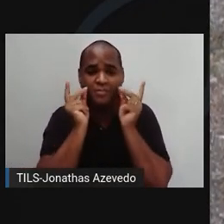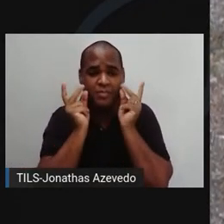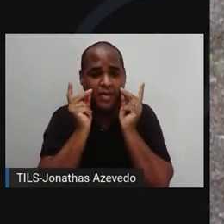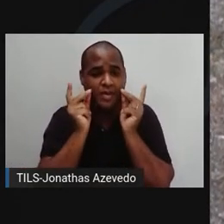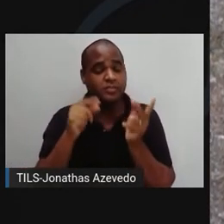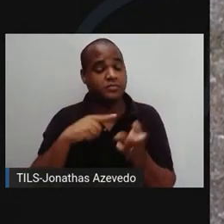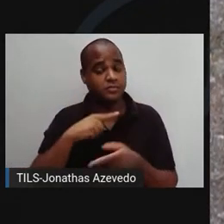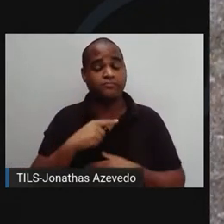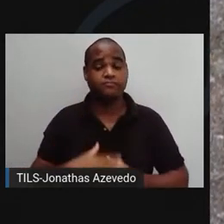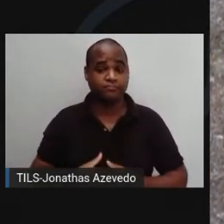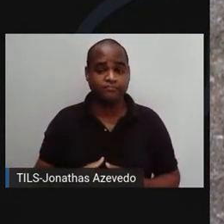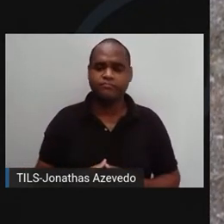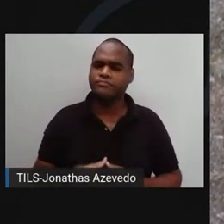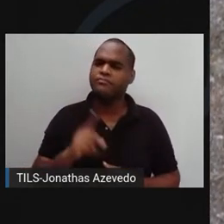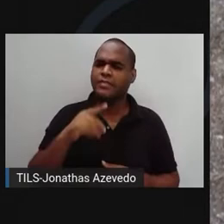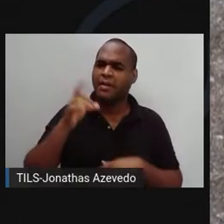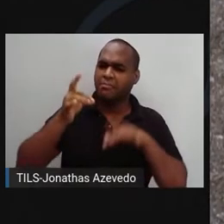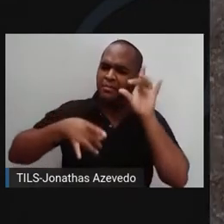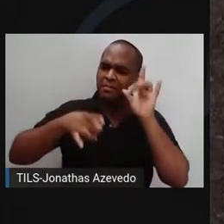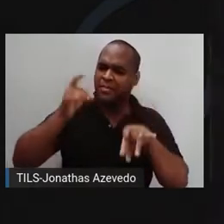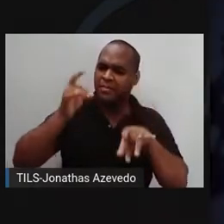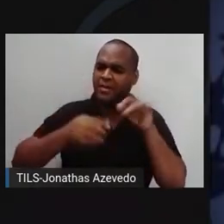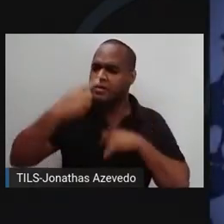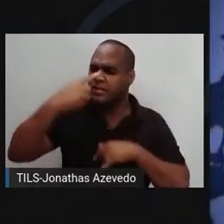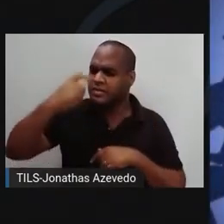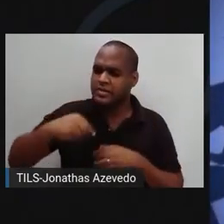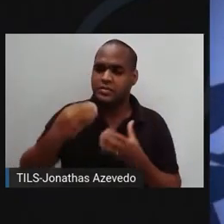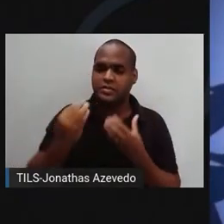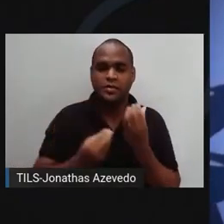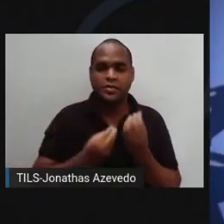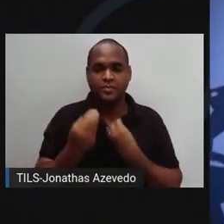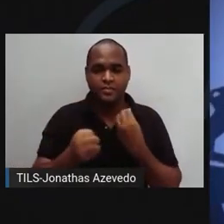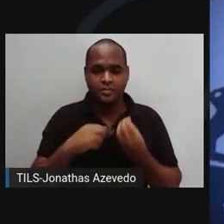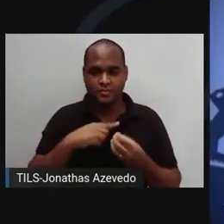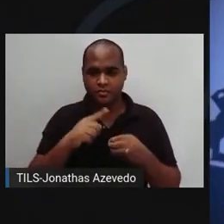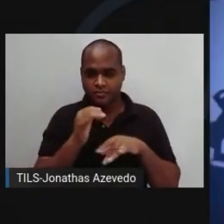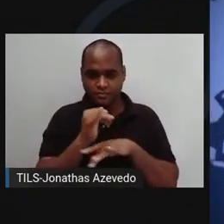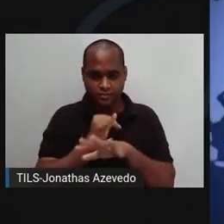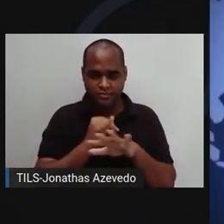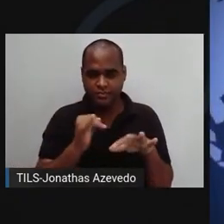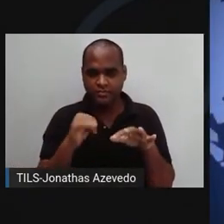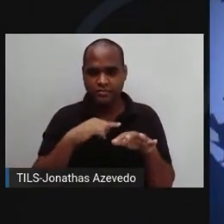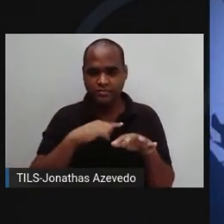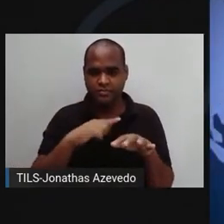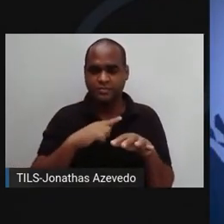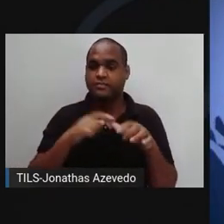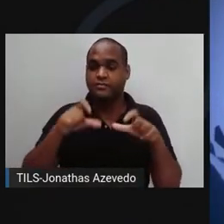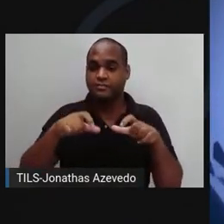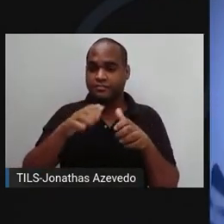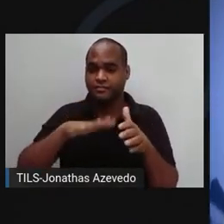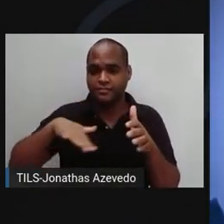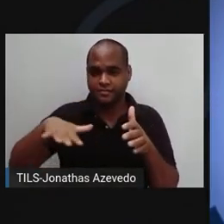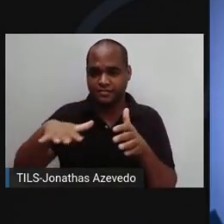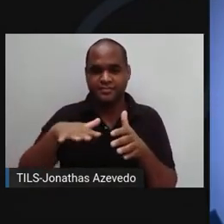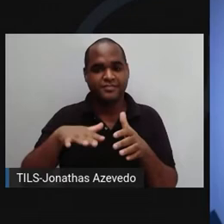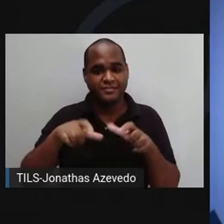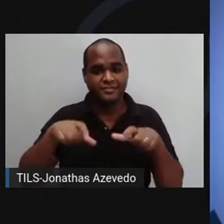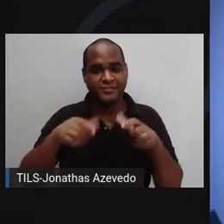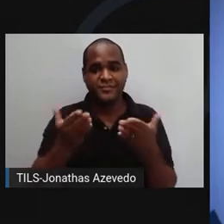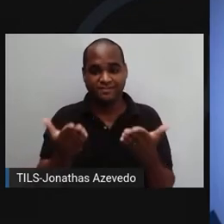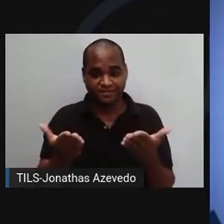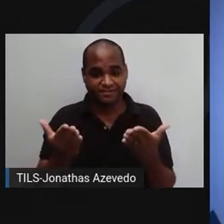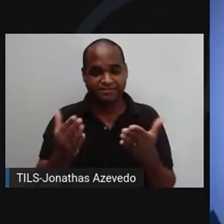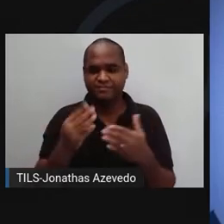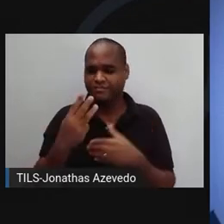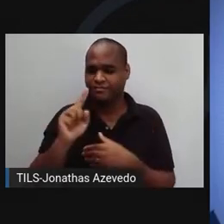Mas como tanto lixo veio parar aqui? As Ilhas Midway têm este nome porque estão bem no meio do Oceano Pacífico, a